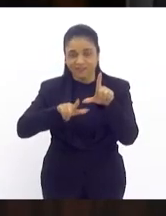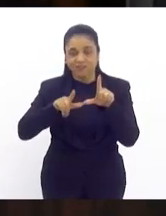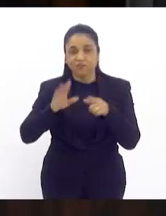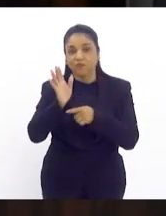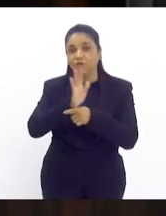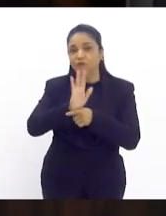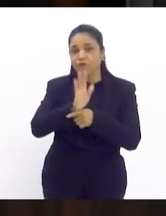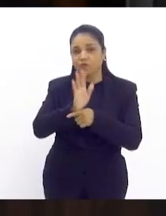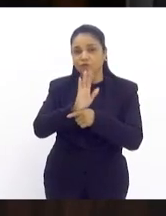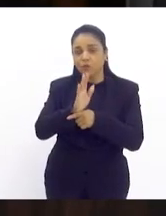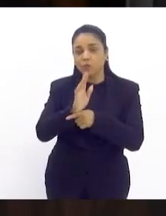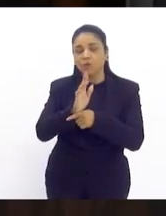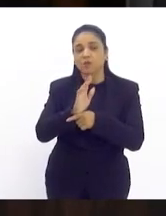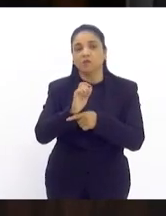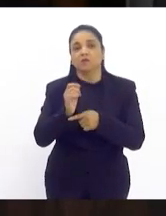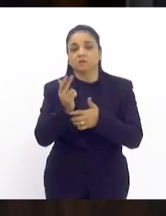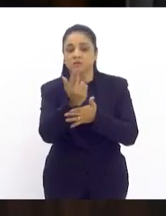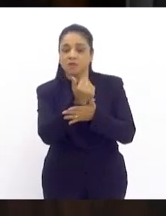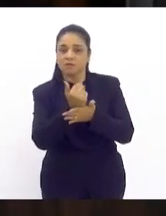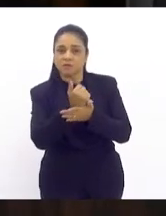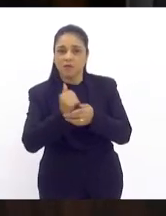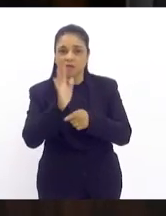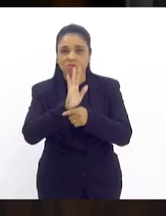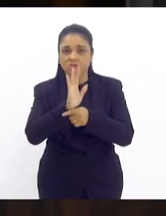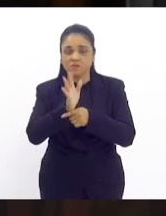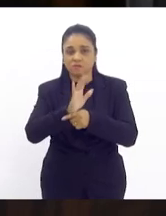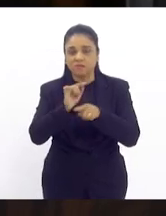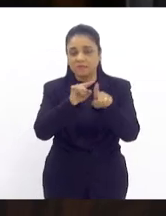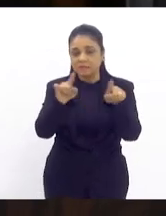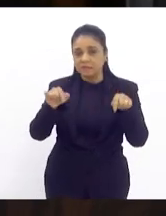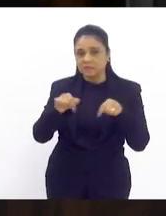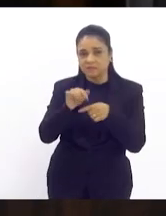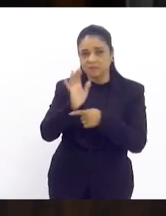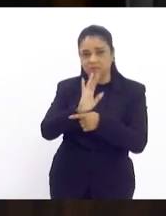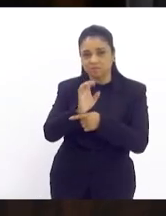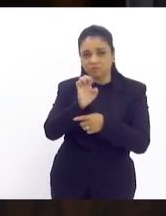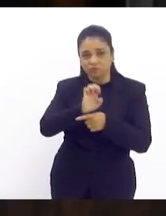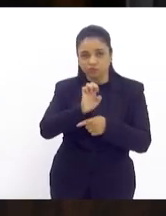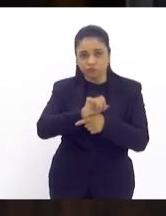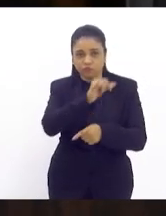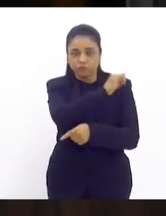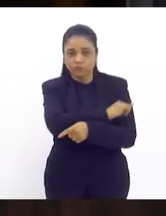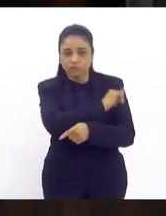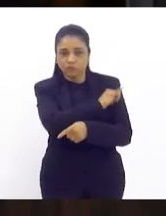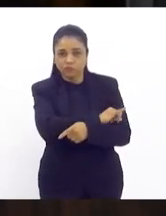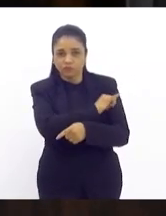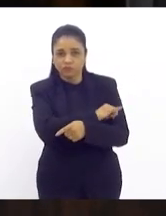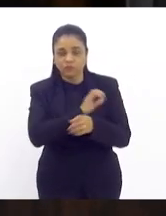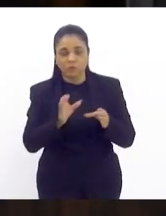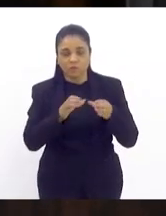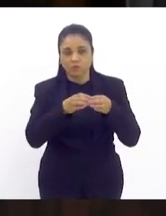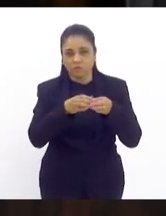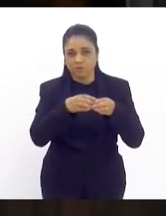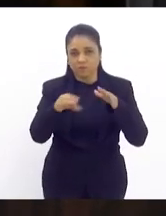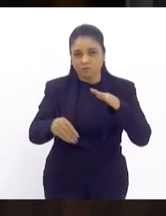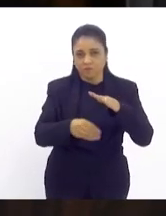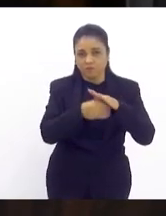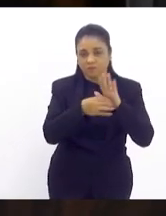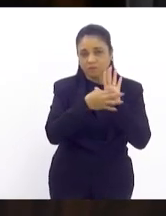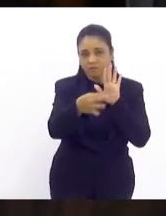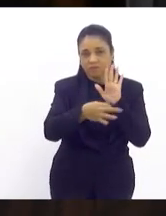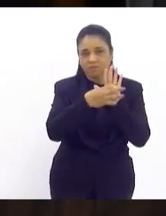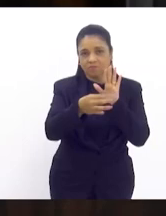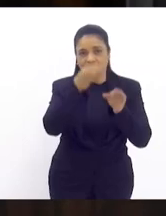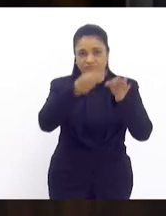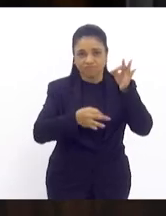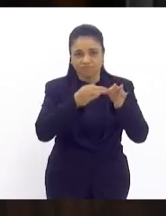desenhos vinculados nas salas de cinema no âmbito do estado do Rio de Janeiro parecer das comissões de construção e justiça